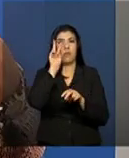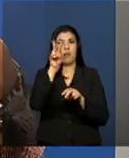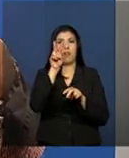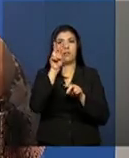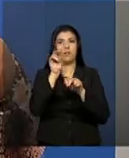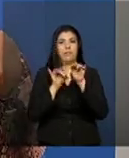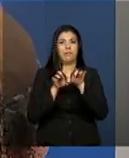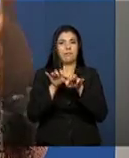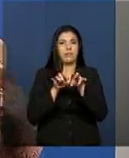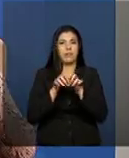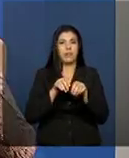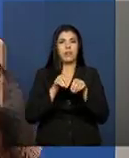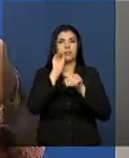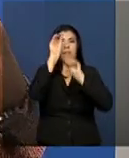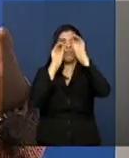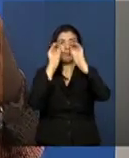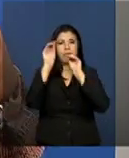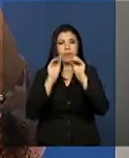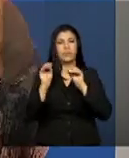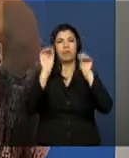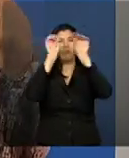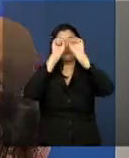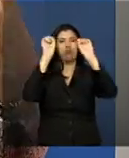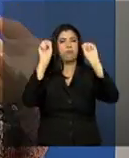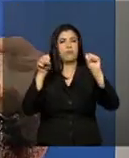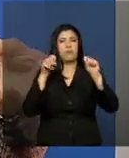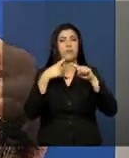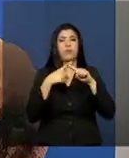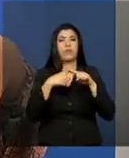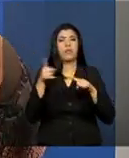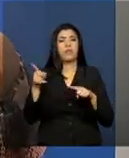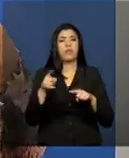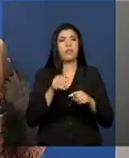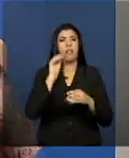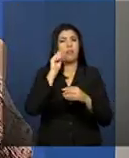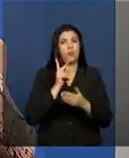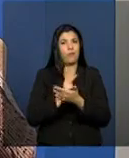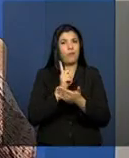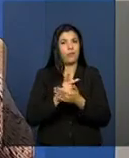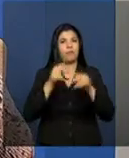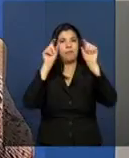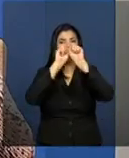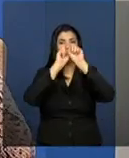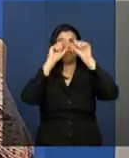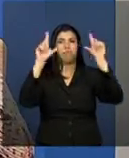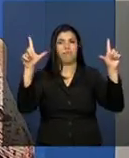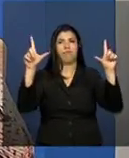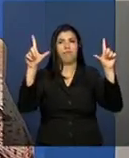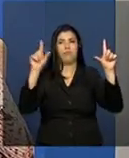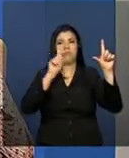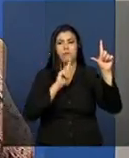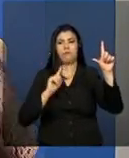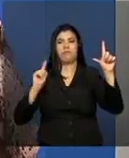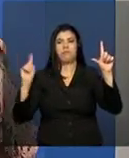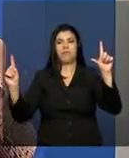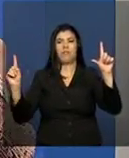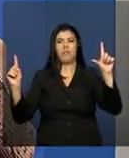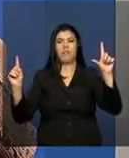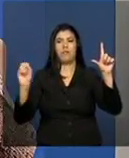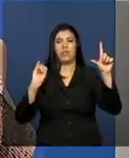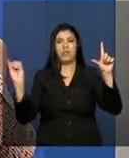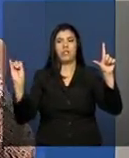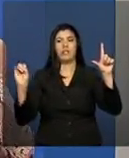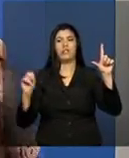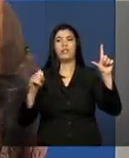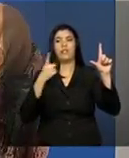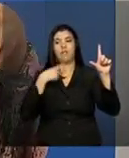alguma alteração, né, mexer no sistema, porque você não saiu do sistema. Então, sempre que se ausentar da sua mesa de trabalho, clica no